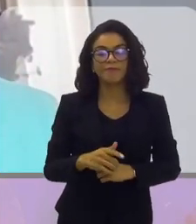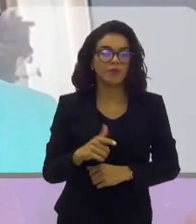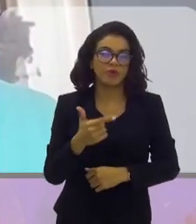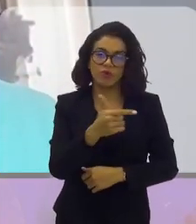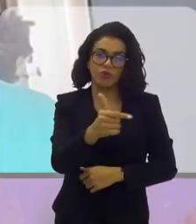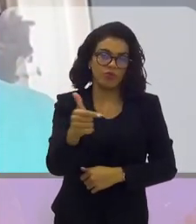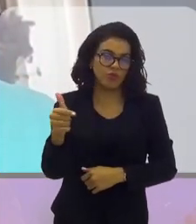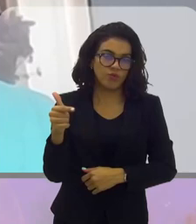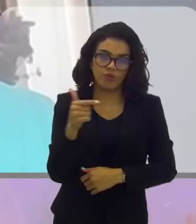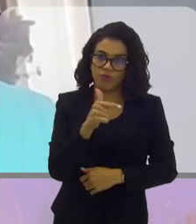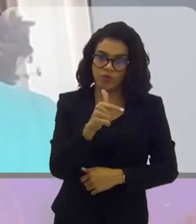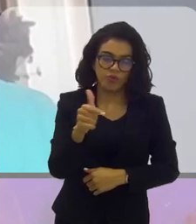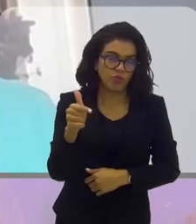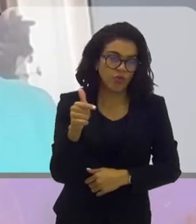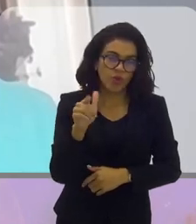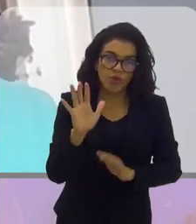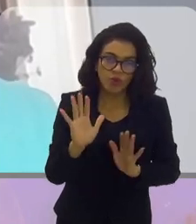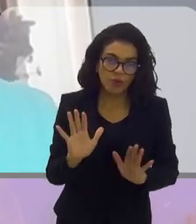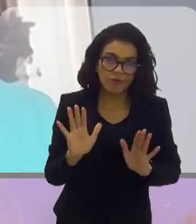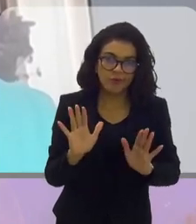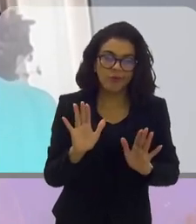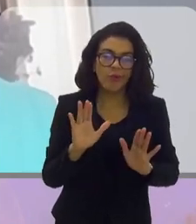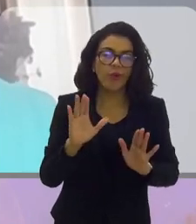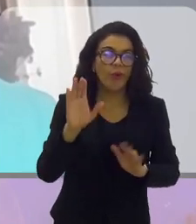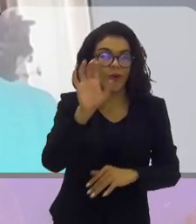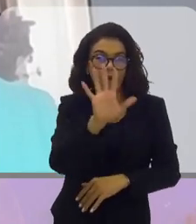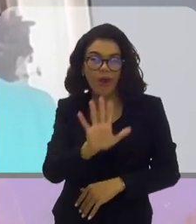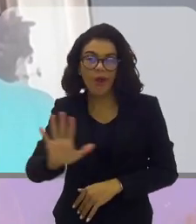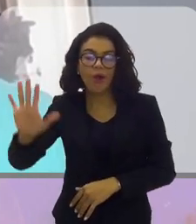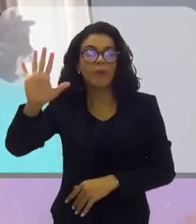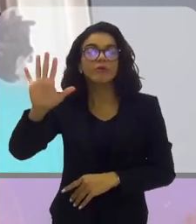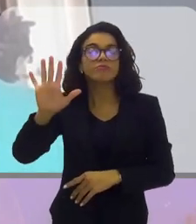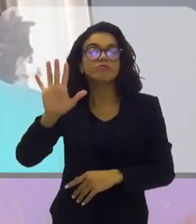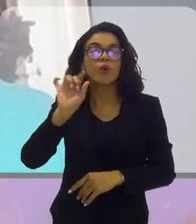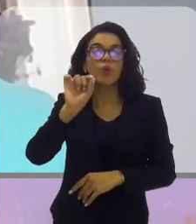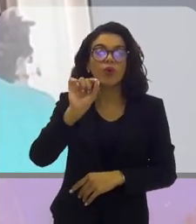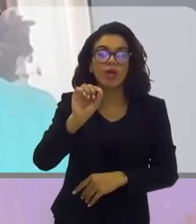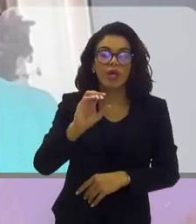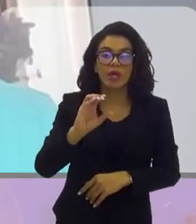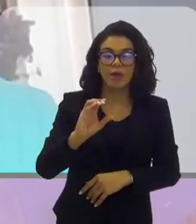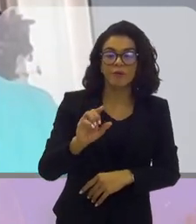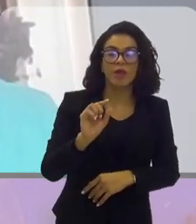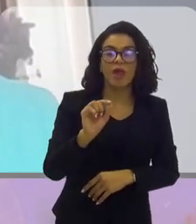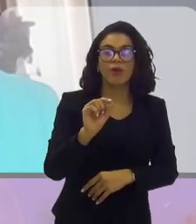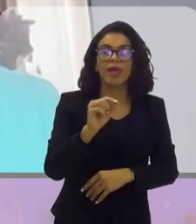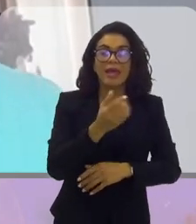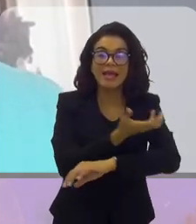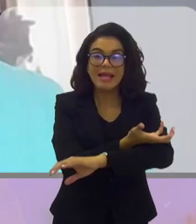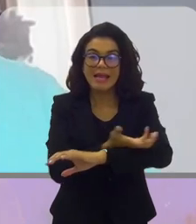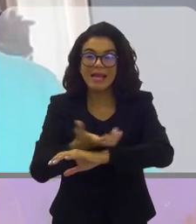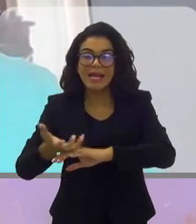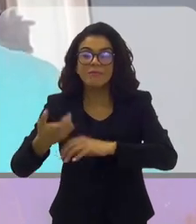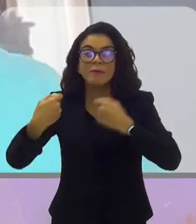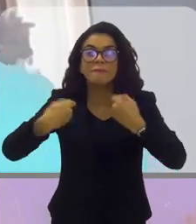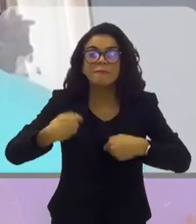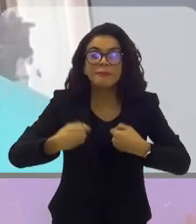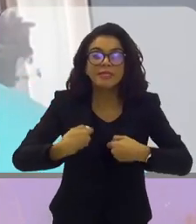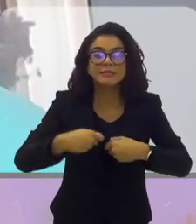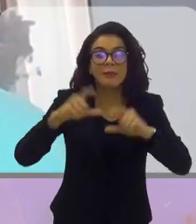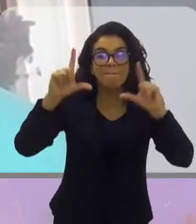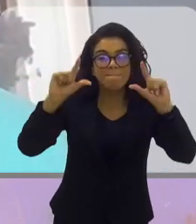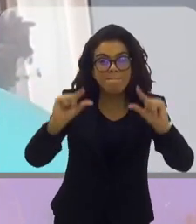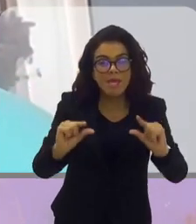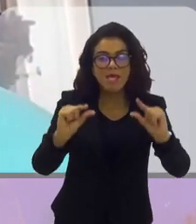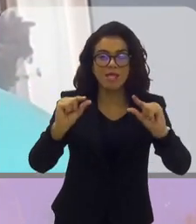Europa, nós não trabalhamos com, na maior parte do continente europeu, nós trabalhamos com cool season grass, que são gramas que precisam de